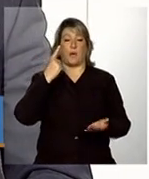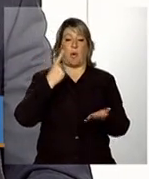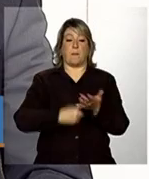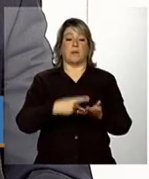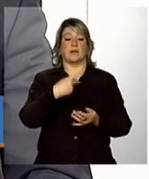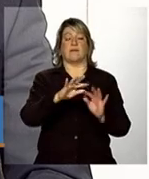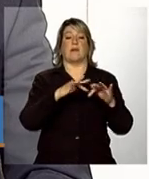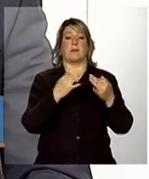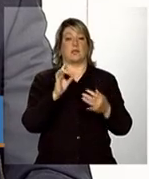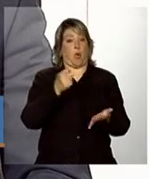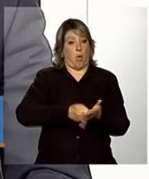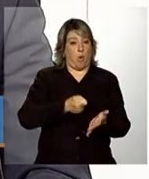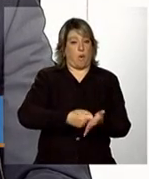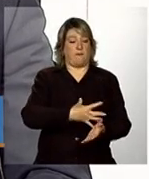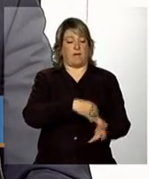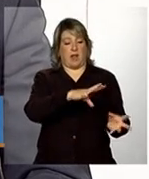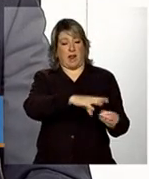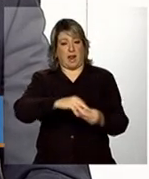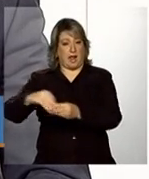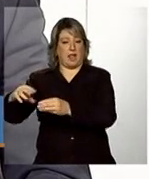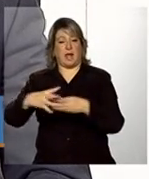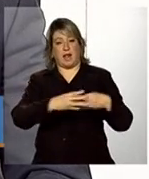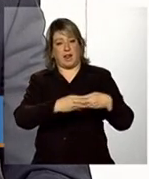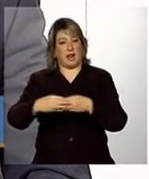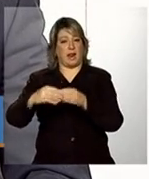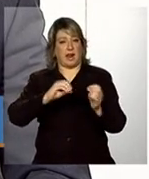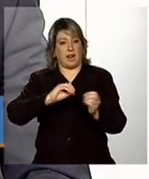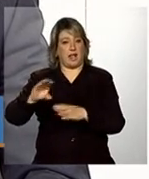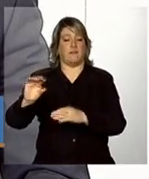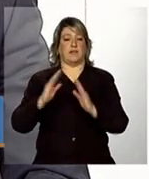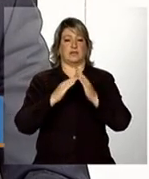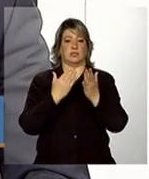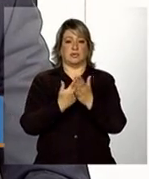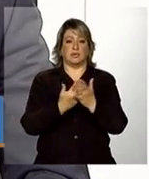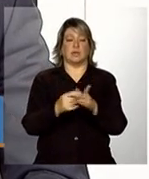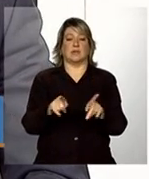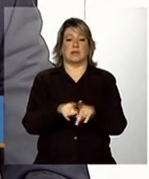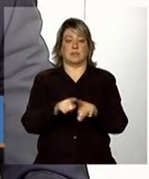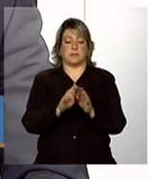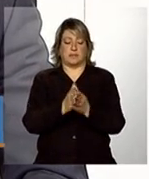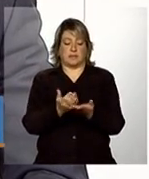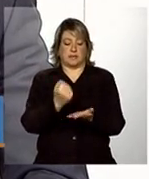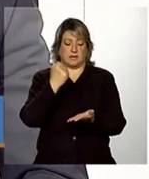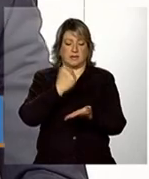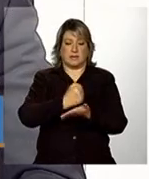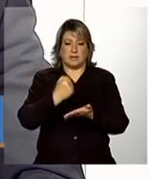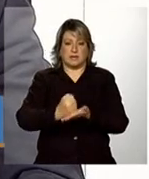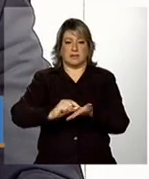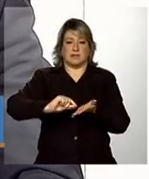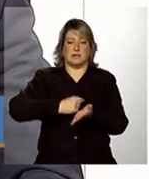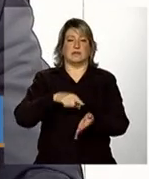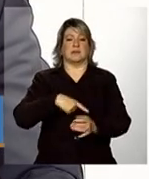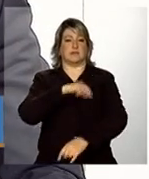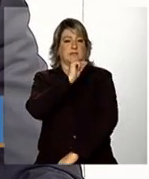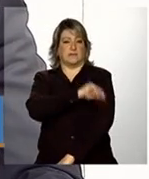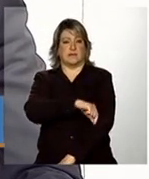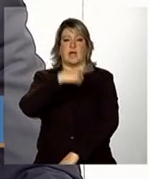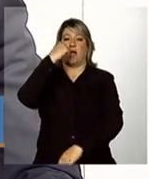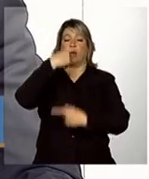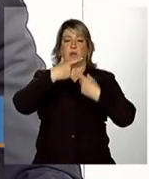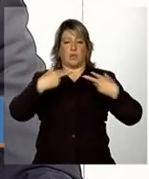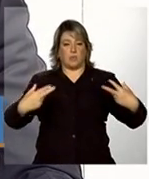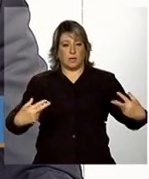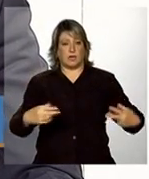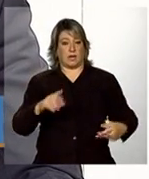para a escola, compromisso de manter o calendário vacinal em dia, entre outros, mas não, também são compromissos do Estado. É importante